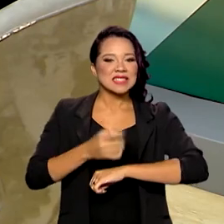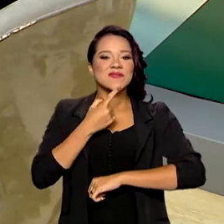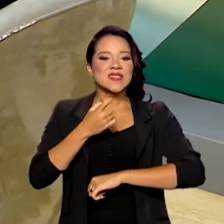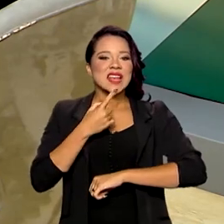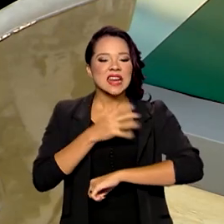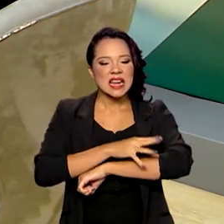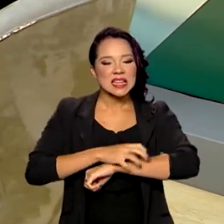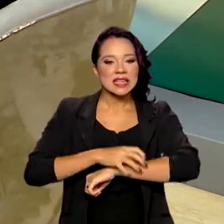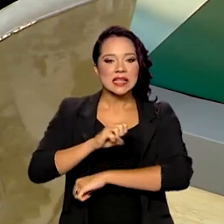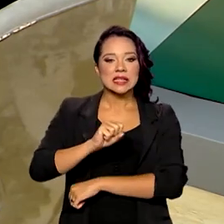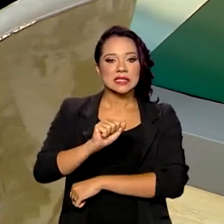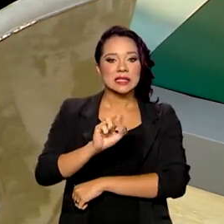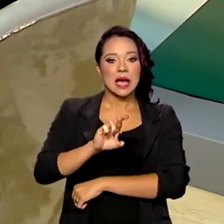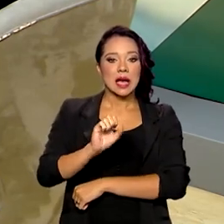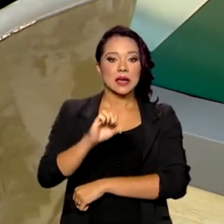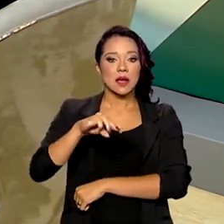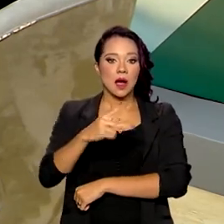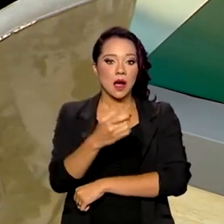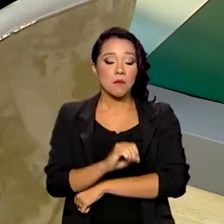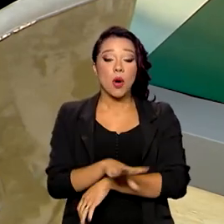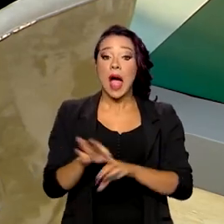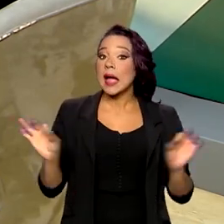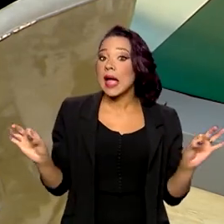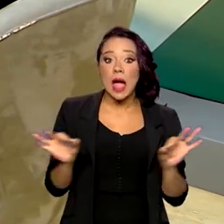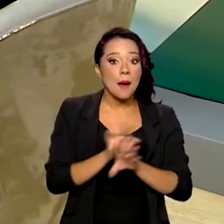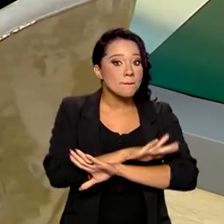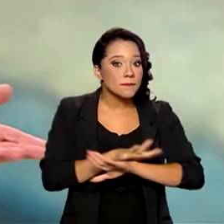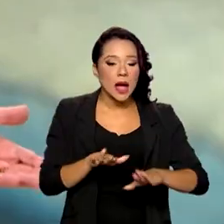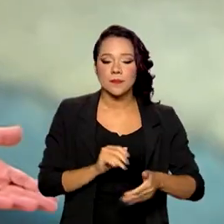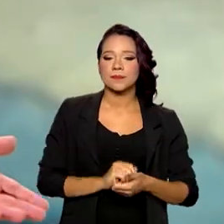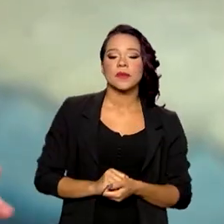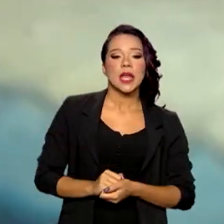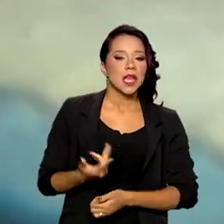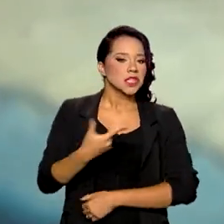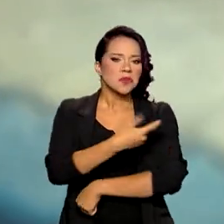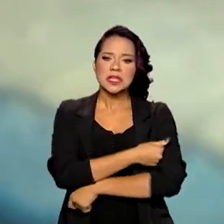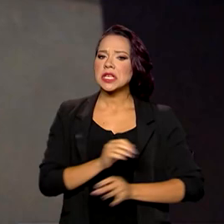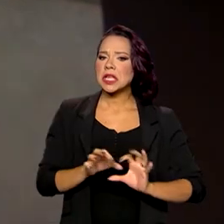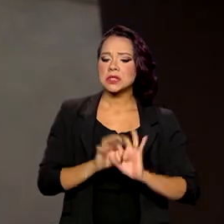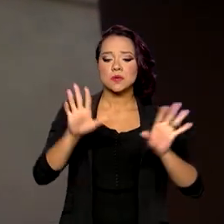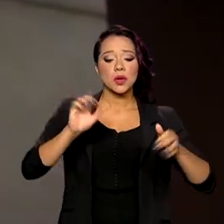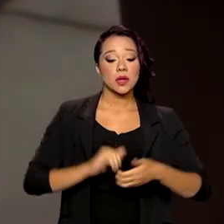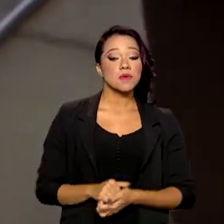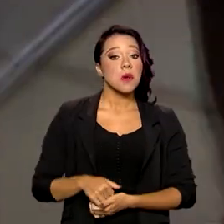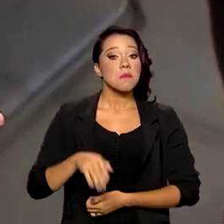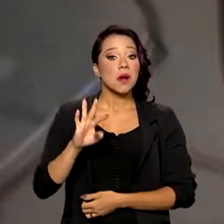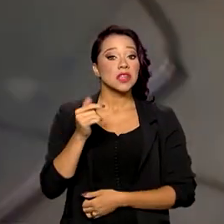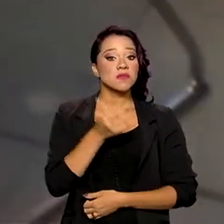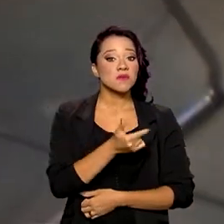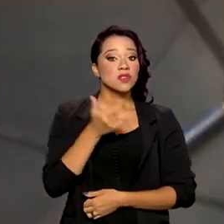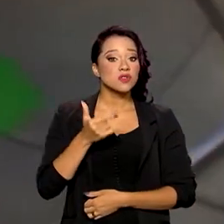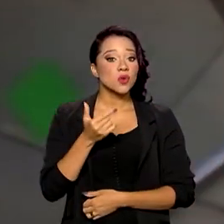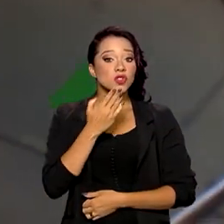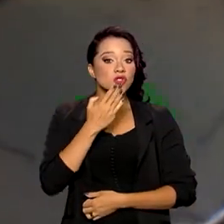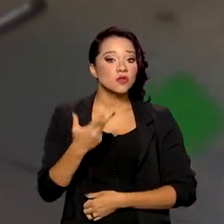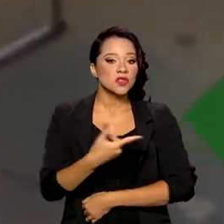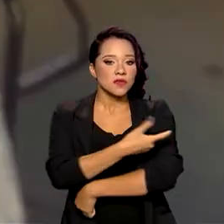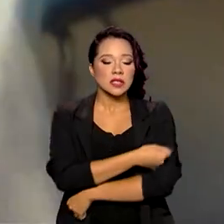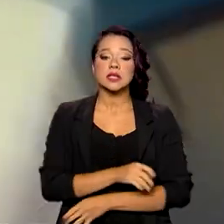em 2019, e as vacinas estão disponíveis. São mais de 22 vacinas